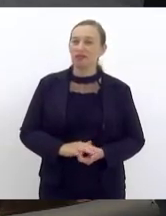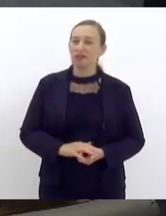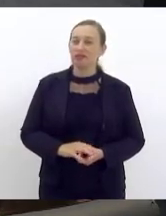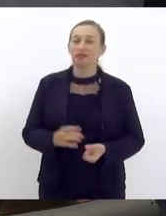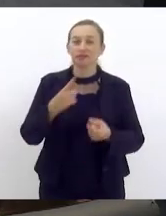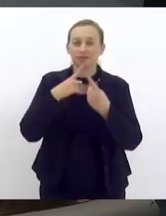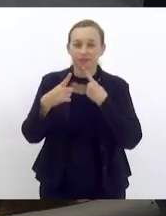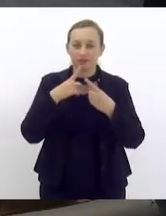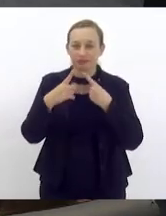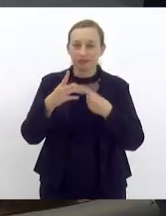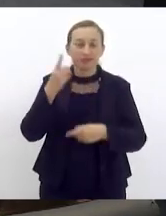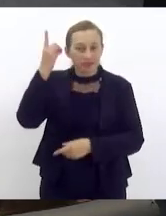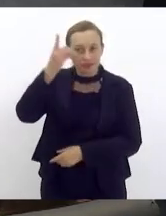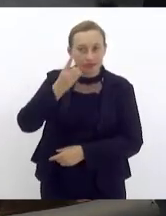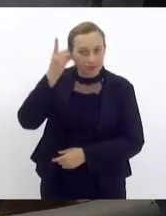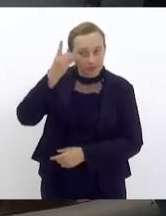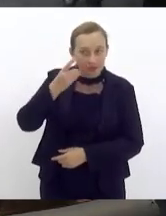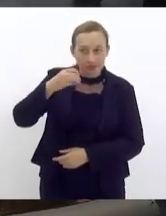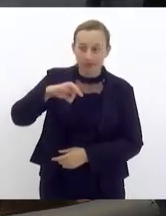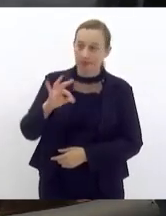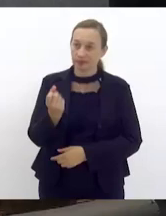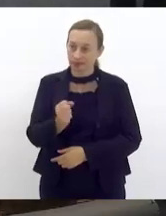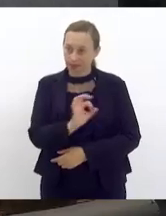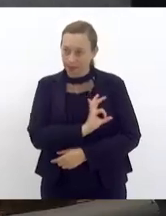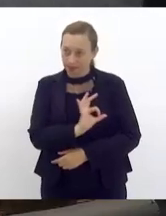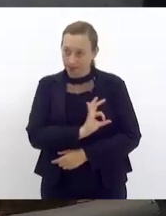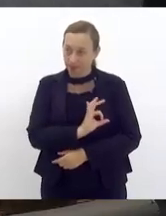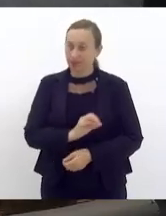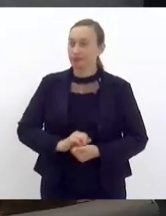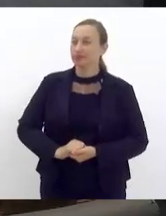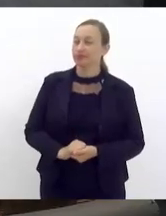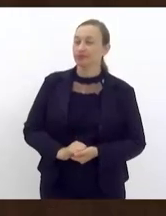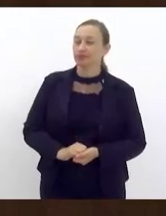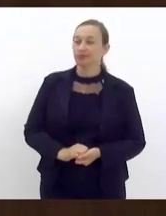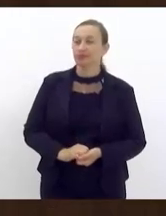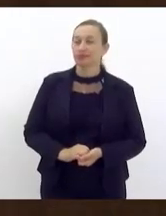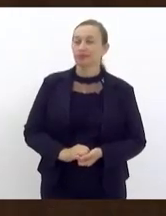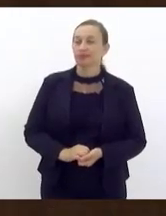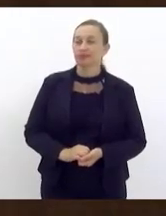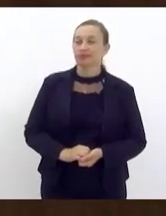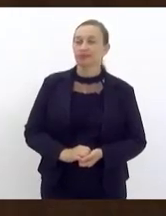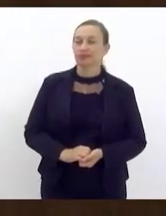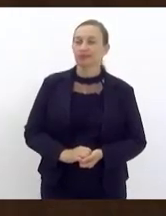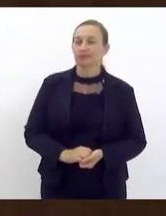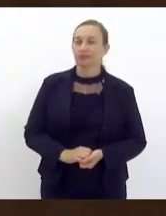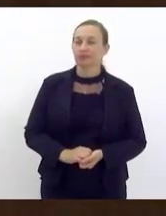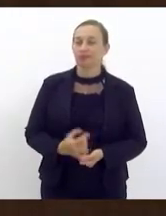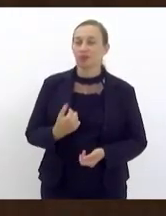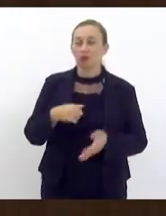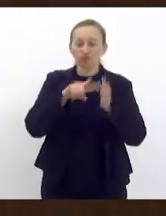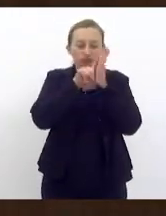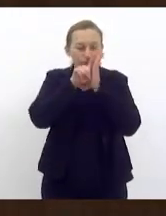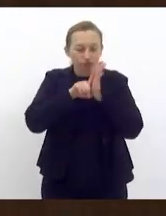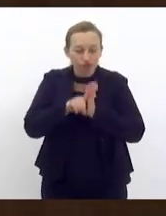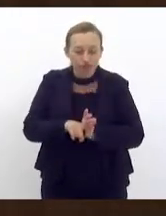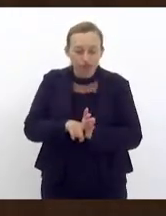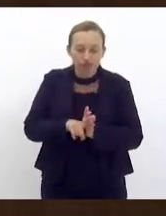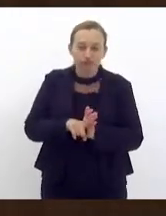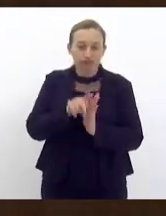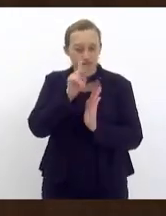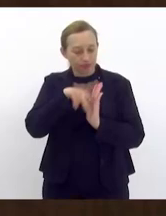discussão da deputada Marta Rocha estava eu analisando o projeto